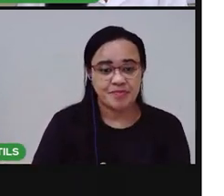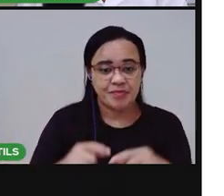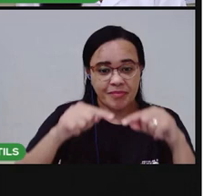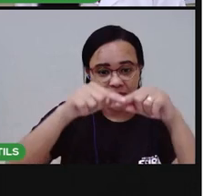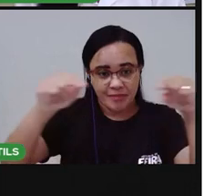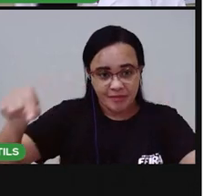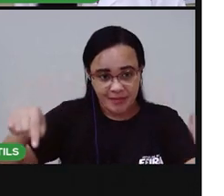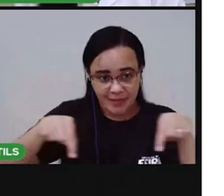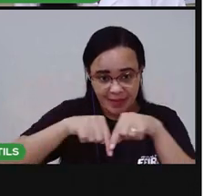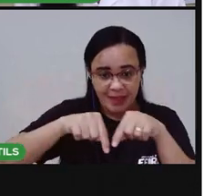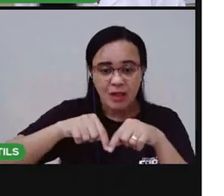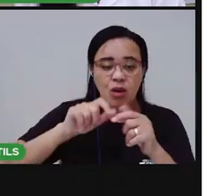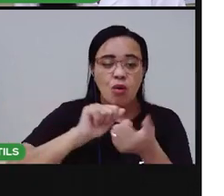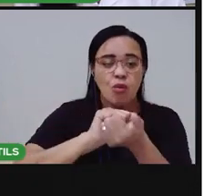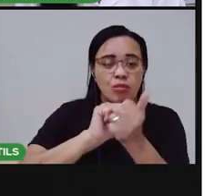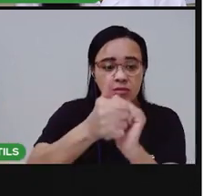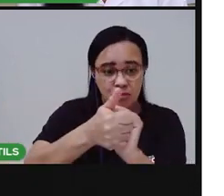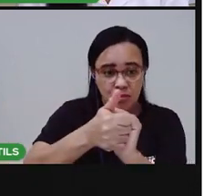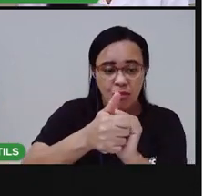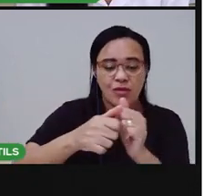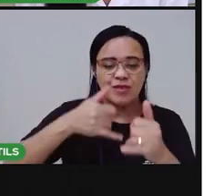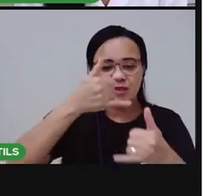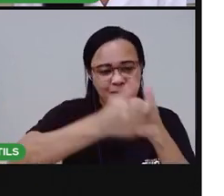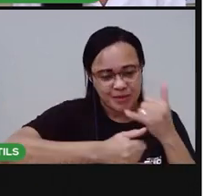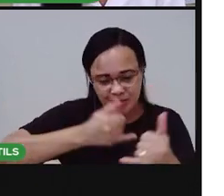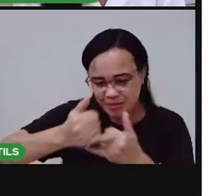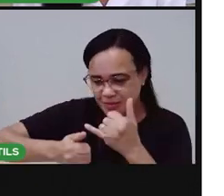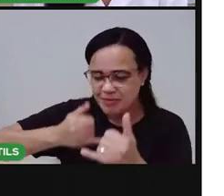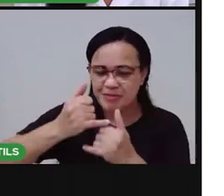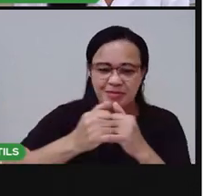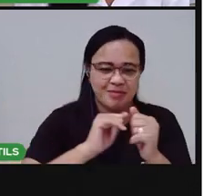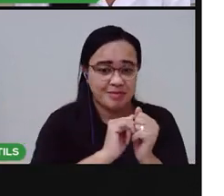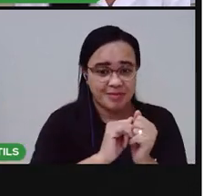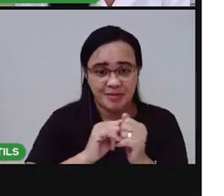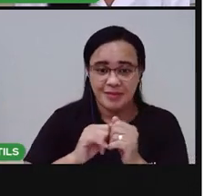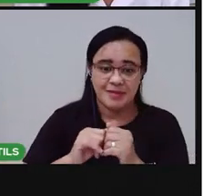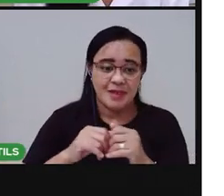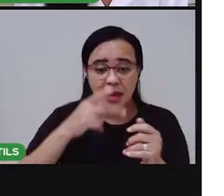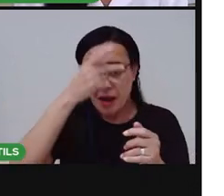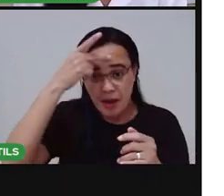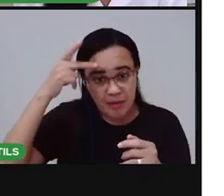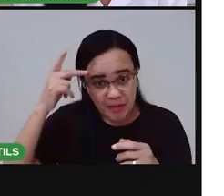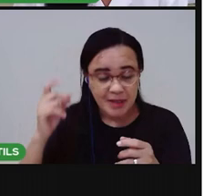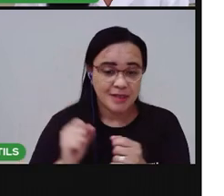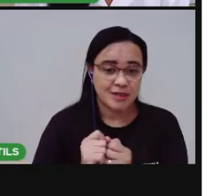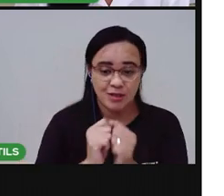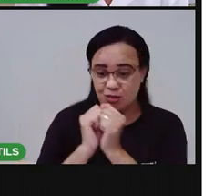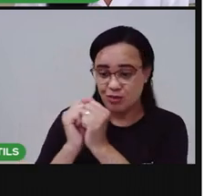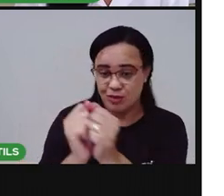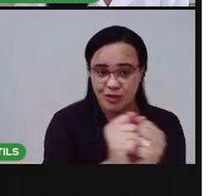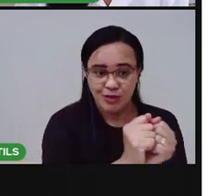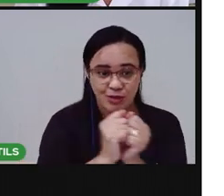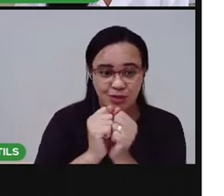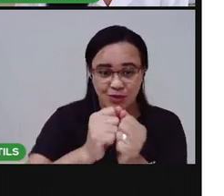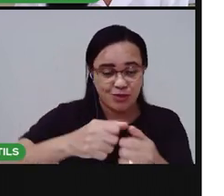tem quadra de esporte, onde as pessoas se reúnem pra praticar esportes.